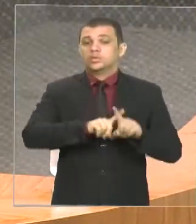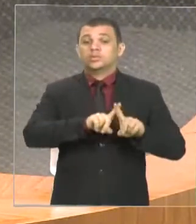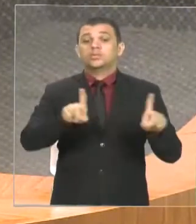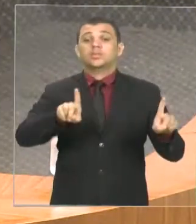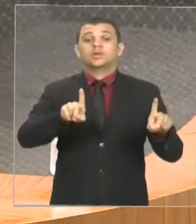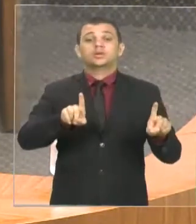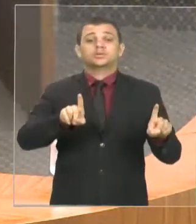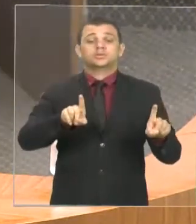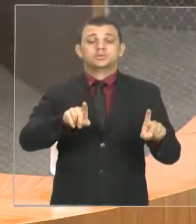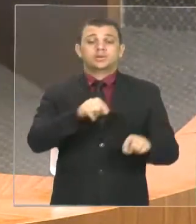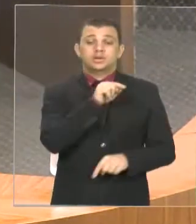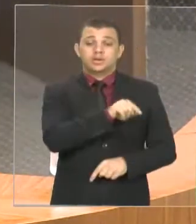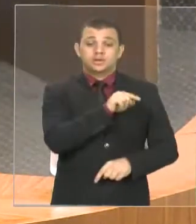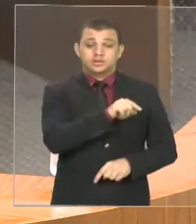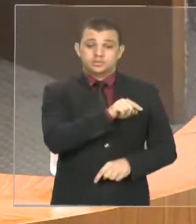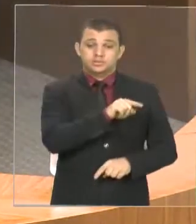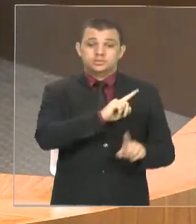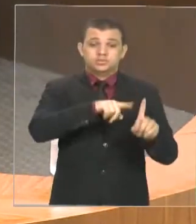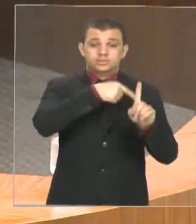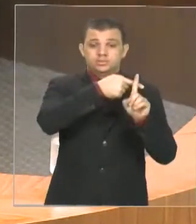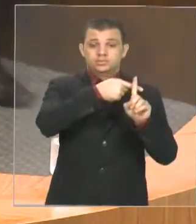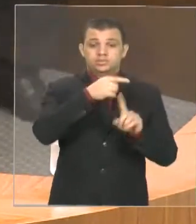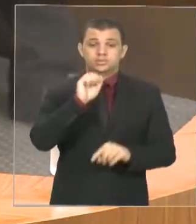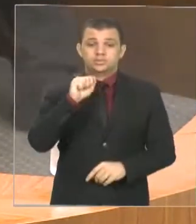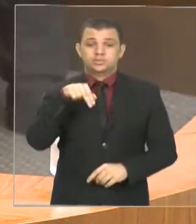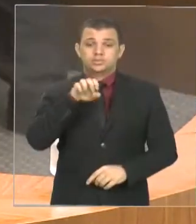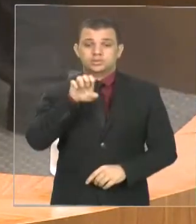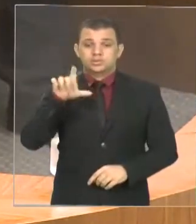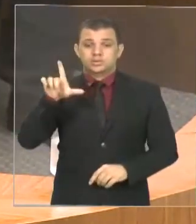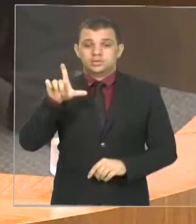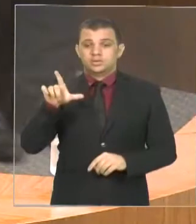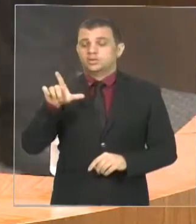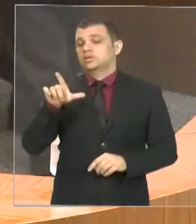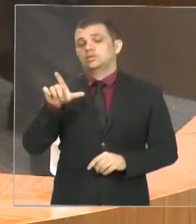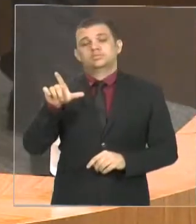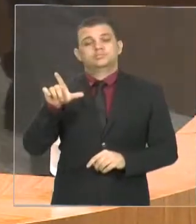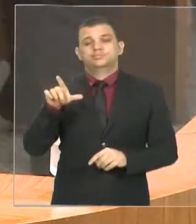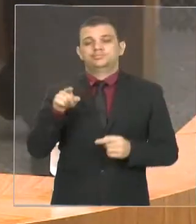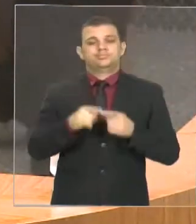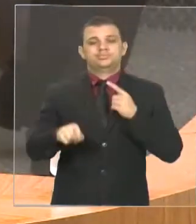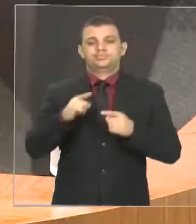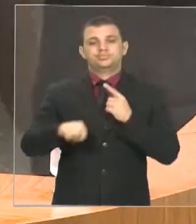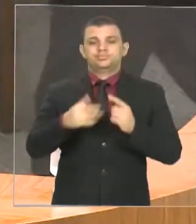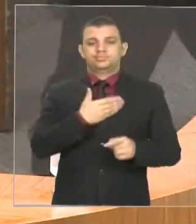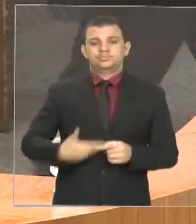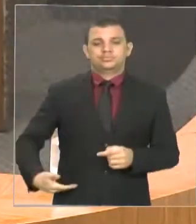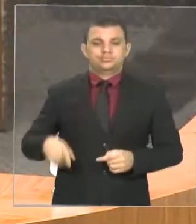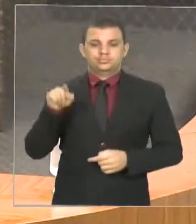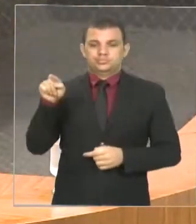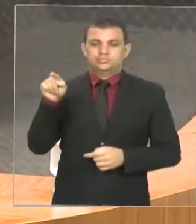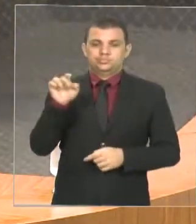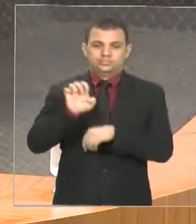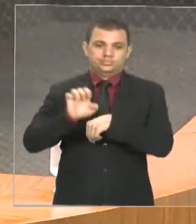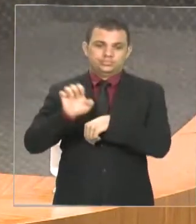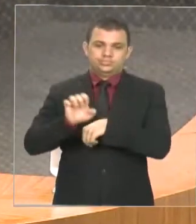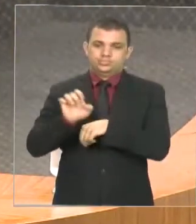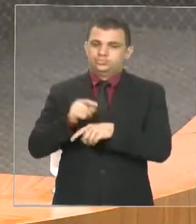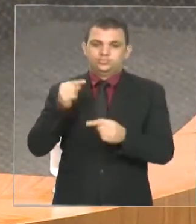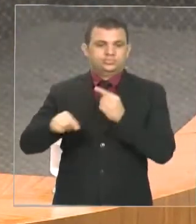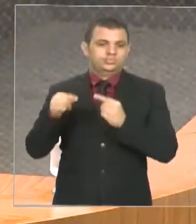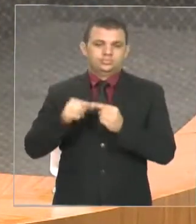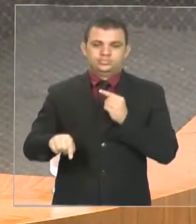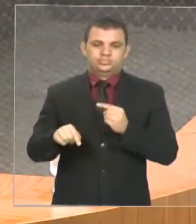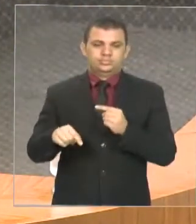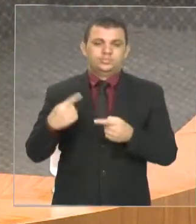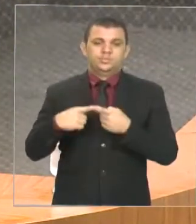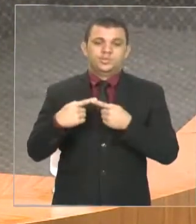esse aumento do ANEL não depender de uma vontade do Executivo Legislativo Estadual. Isso foge a nossa